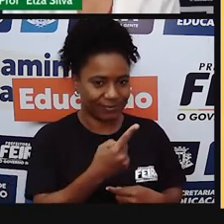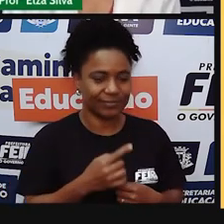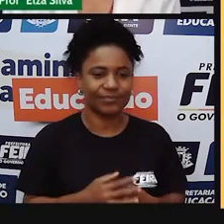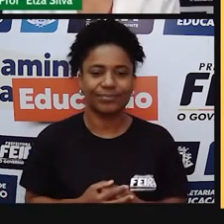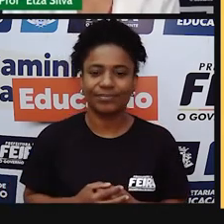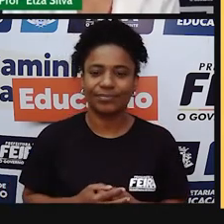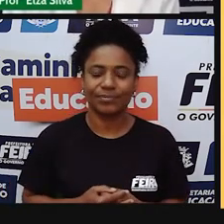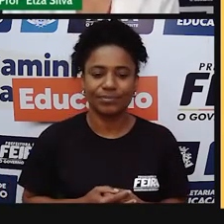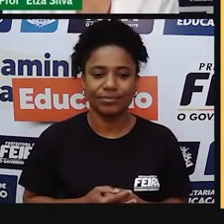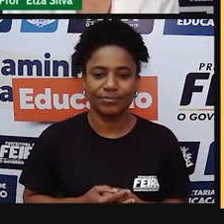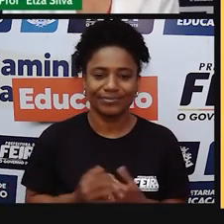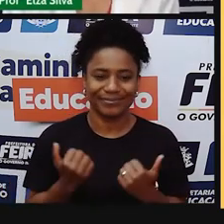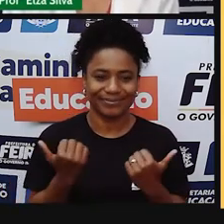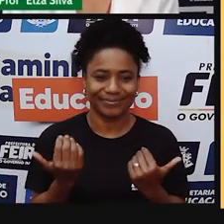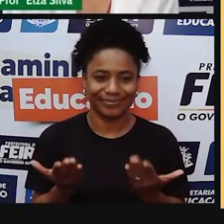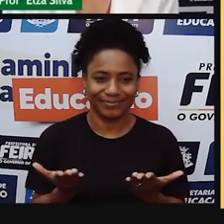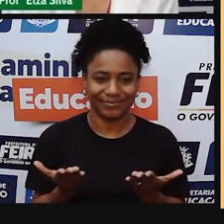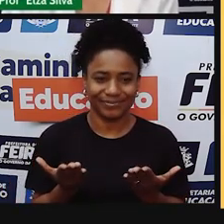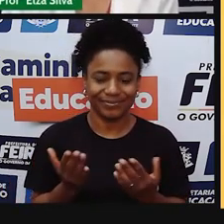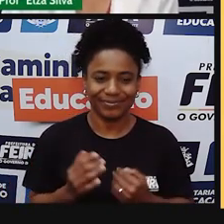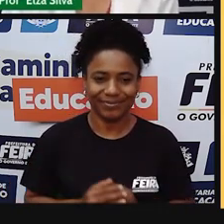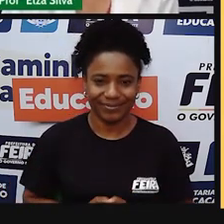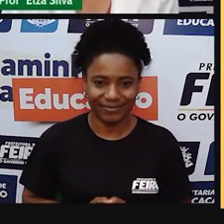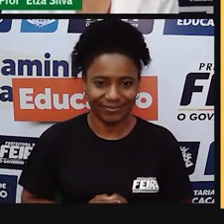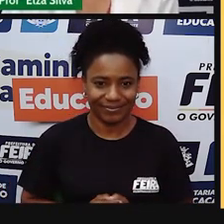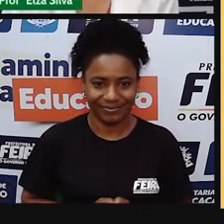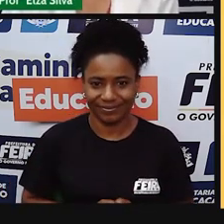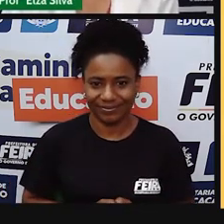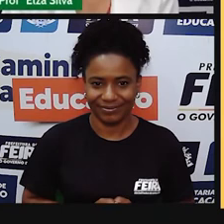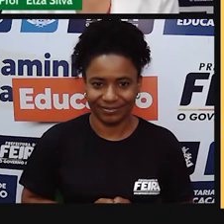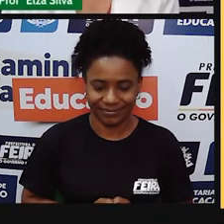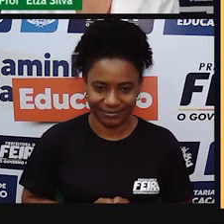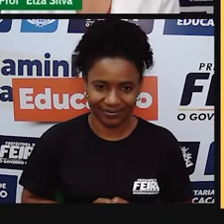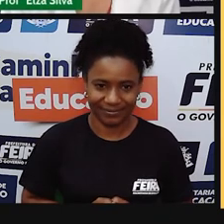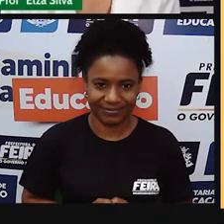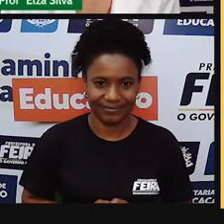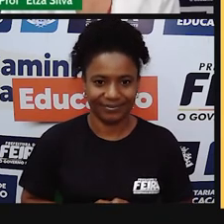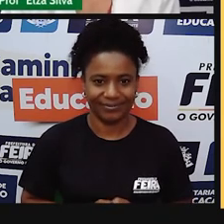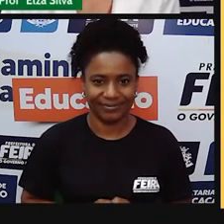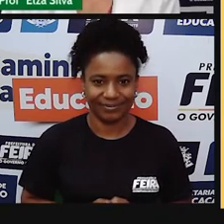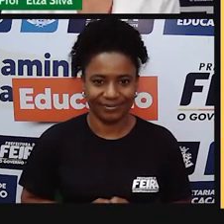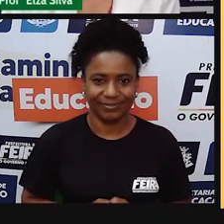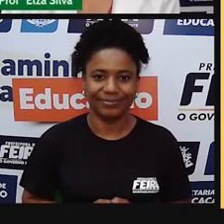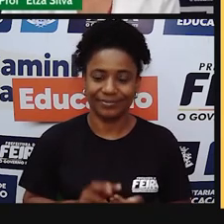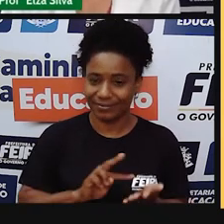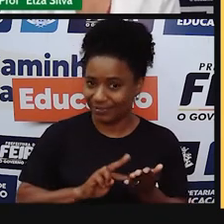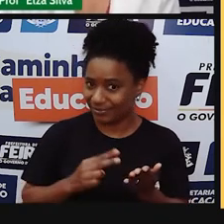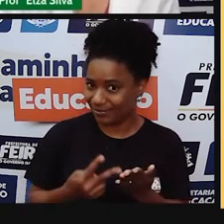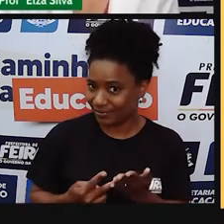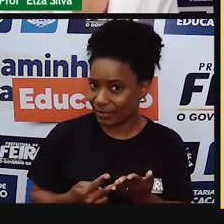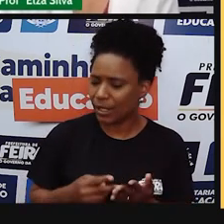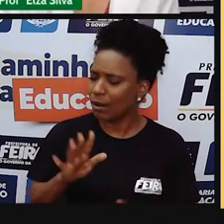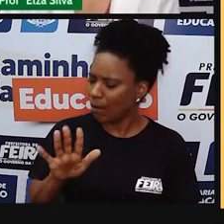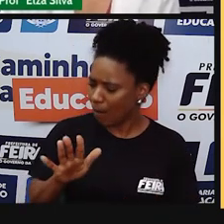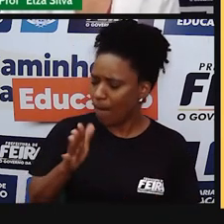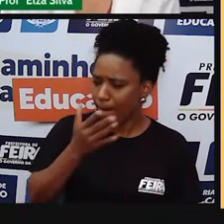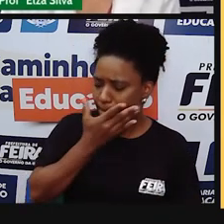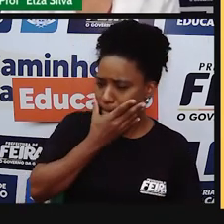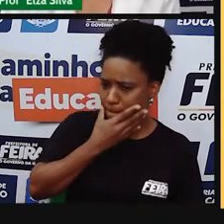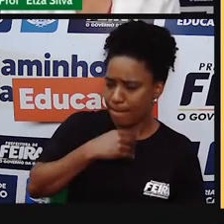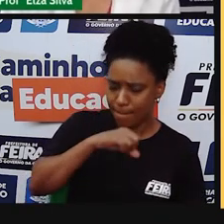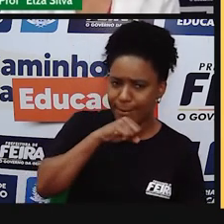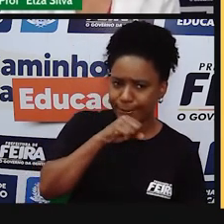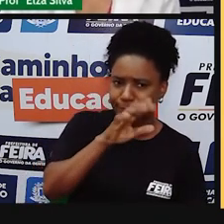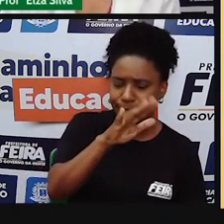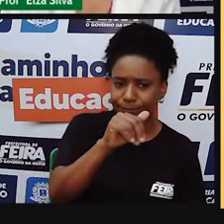a digital native and you are digital immigrants. Ah, pai, minha professora